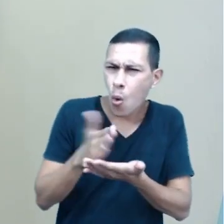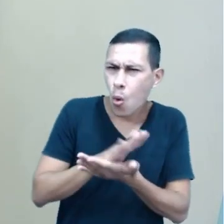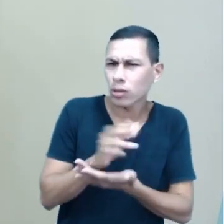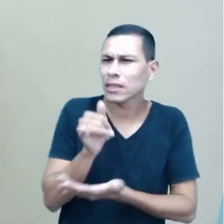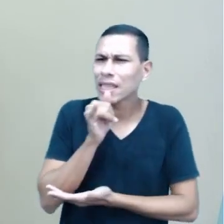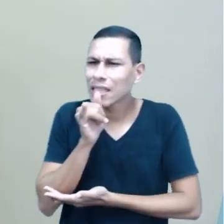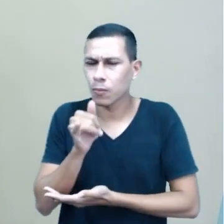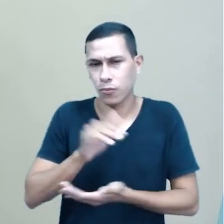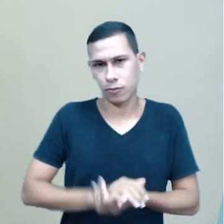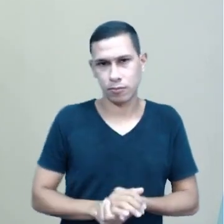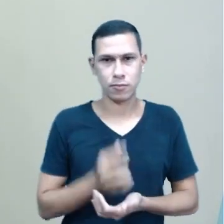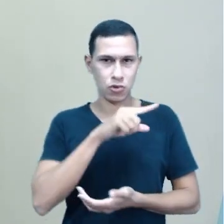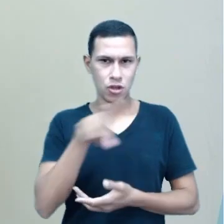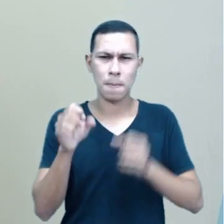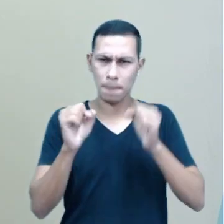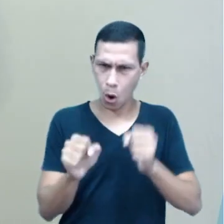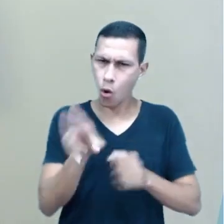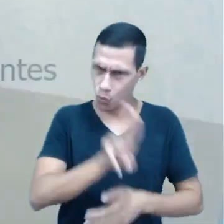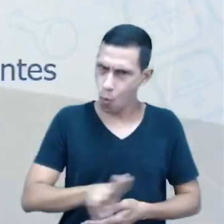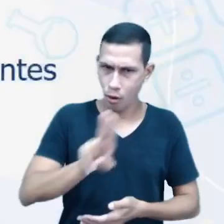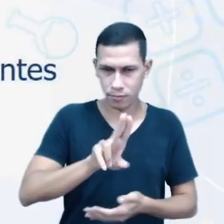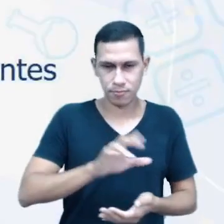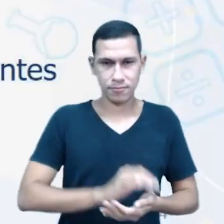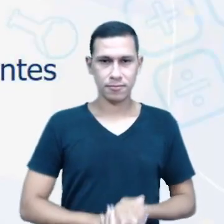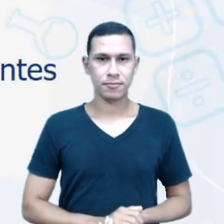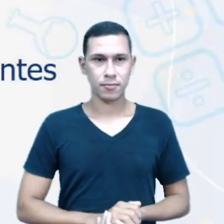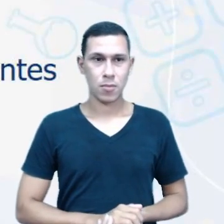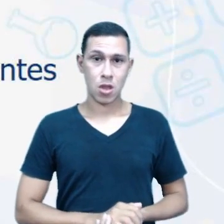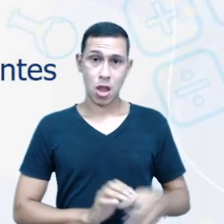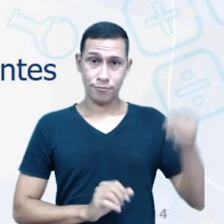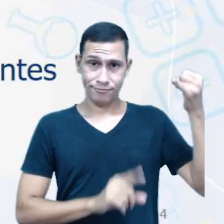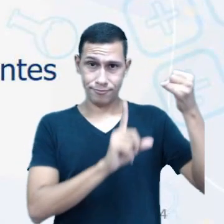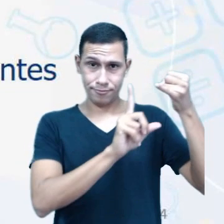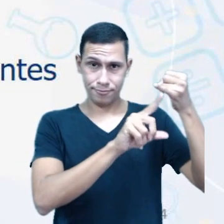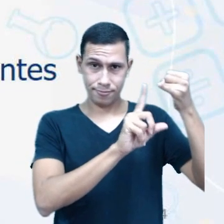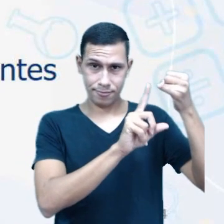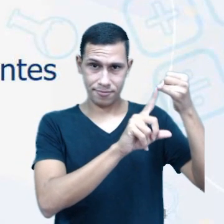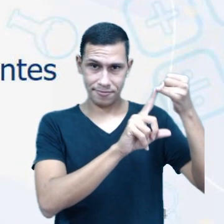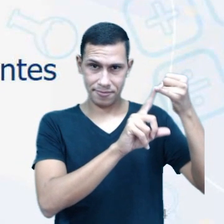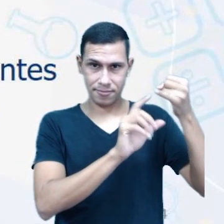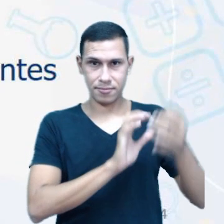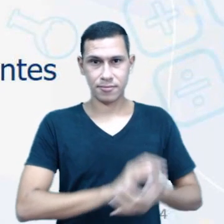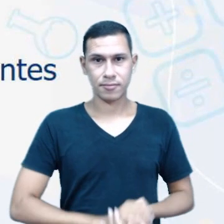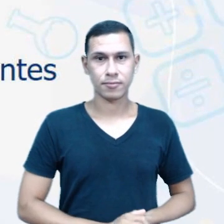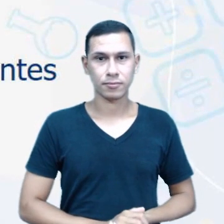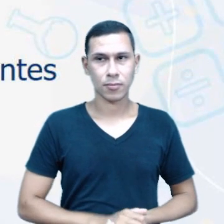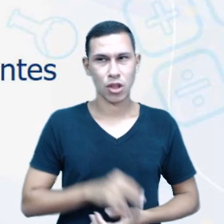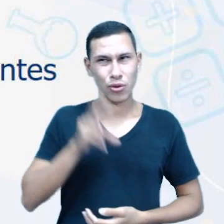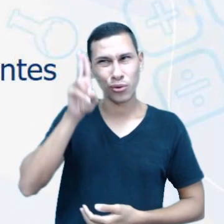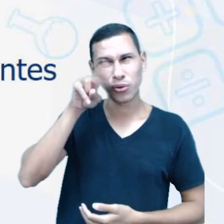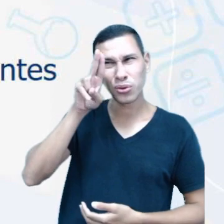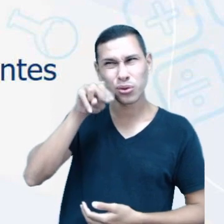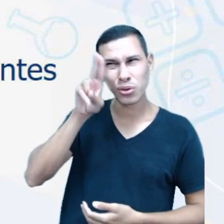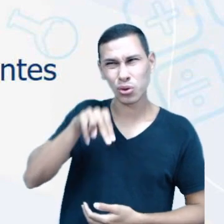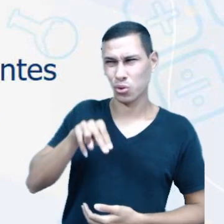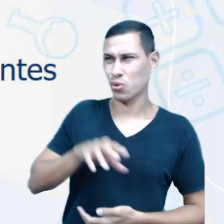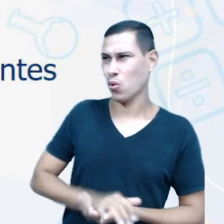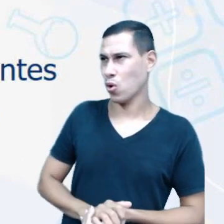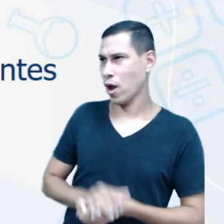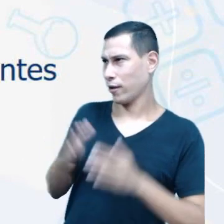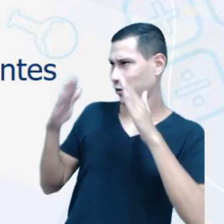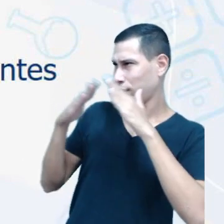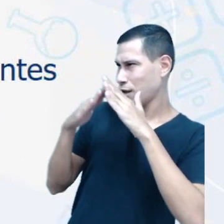possíveis que vocês poderiam trazer. A primeira sugestão é, nunca sair tanto de casa.